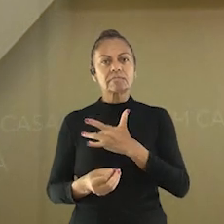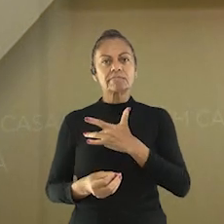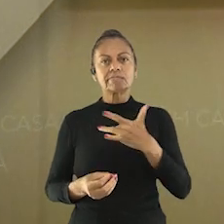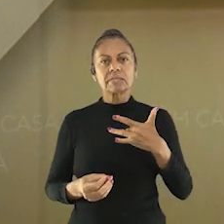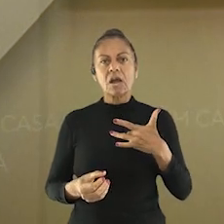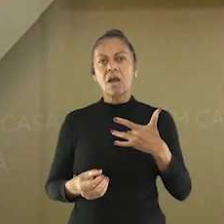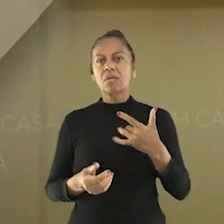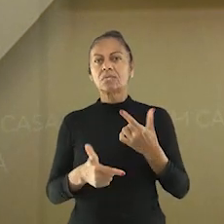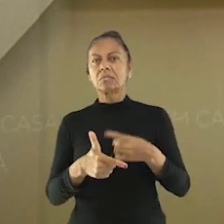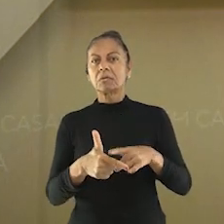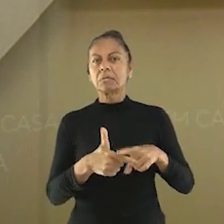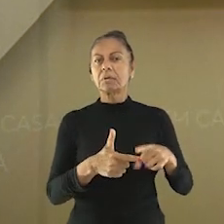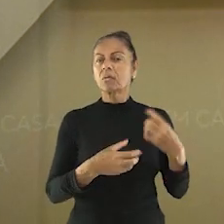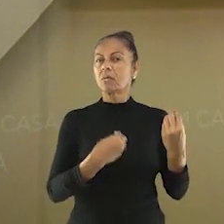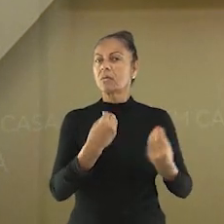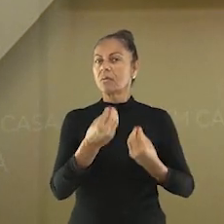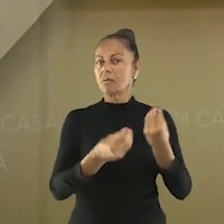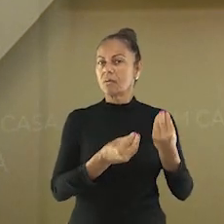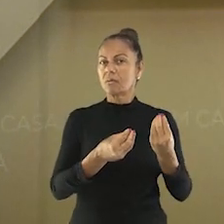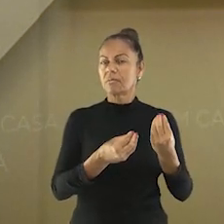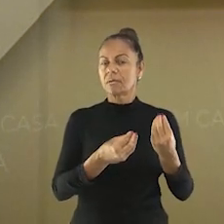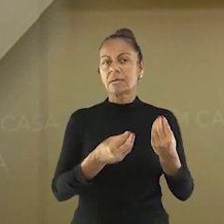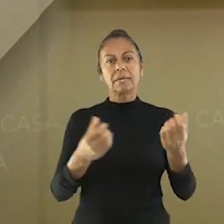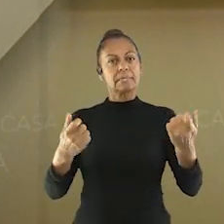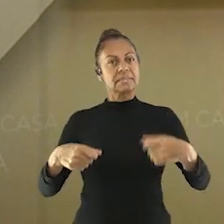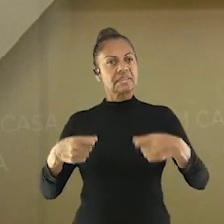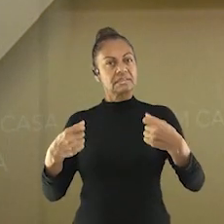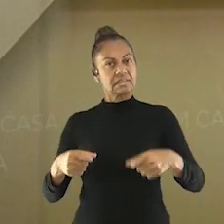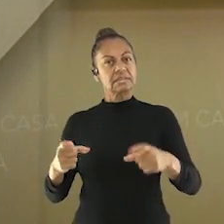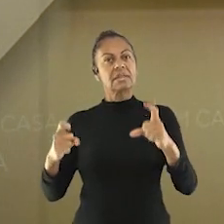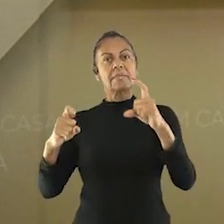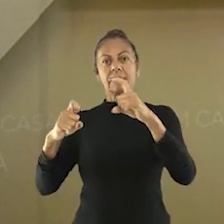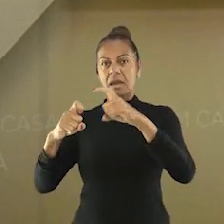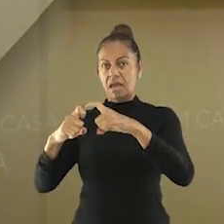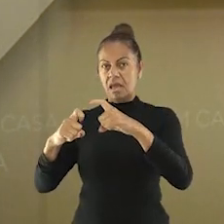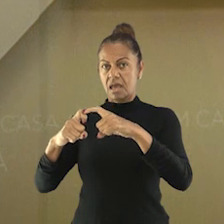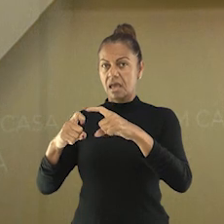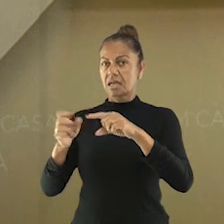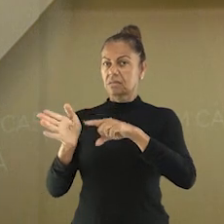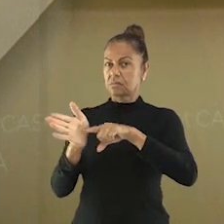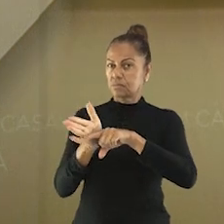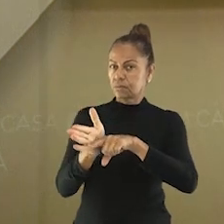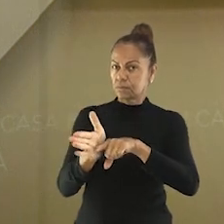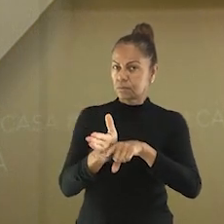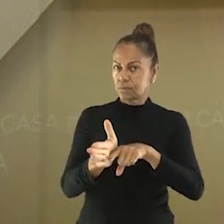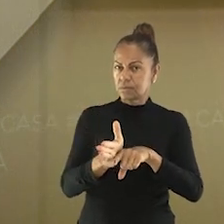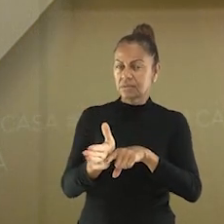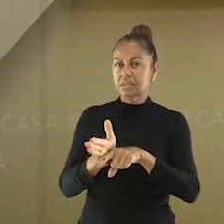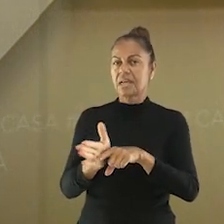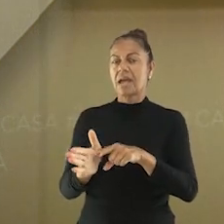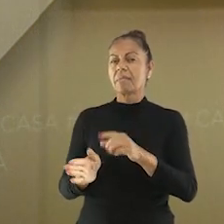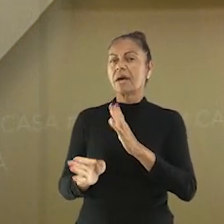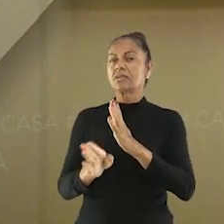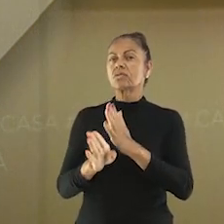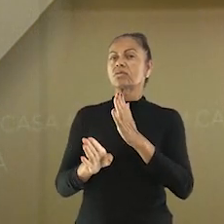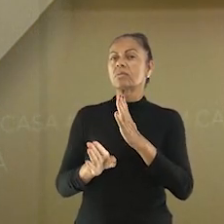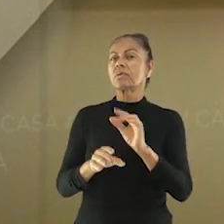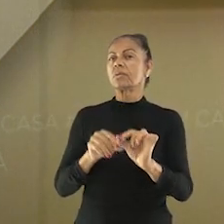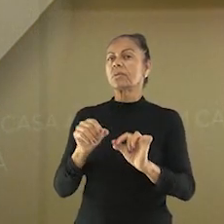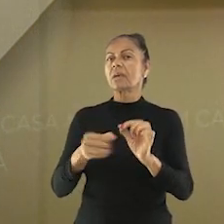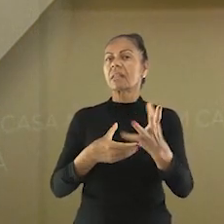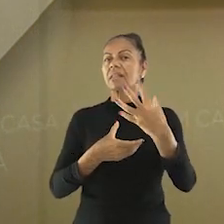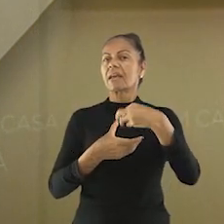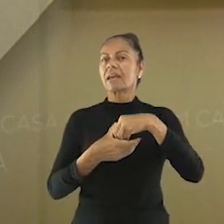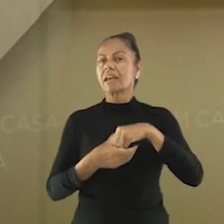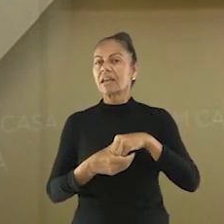Bem, o diagnóstico tem que ser feito por um profissional médico. Olha só. Exames, né? Eles vão identificar a substância que causa a